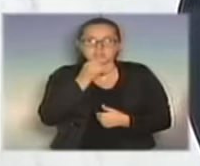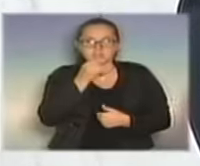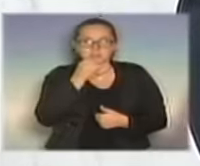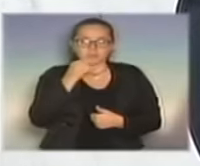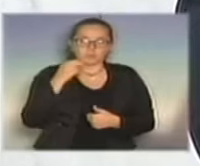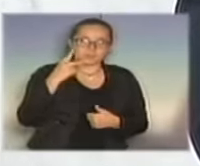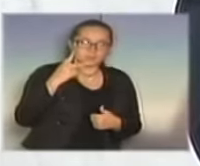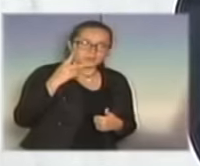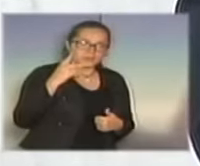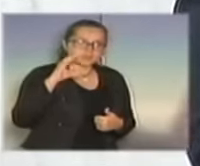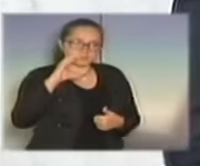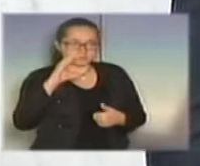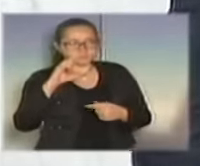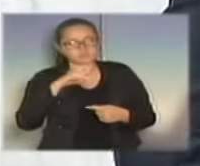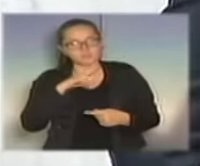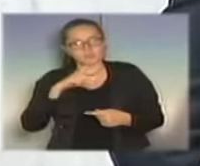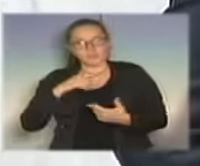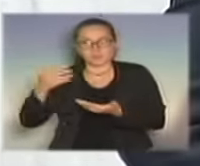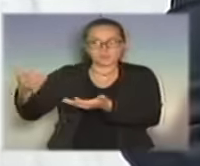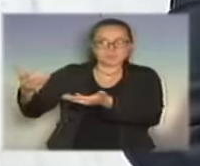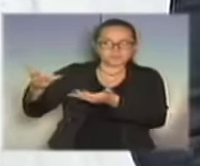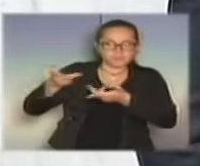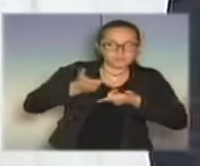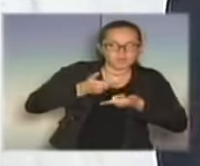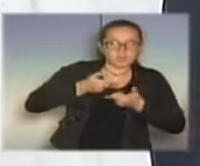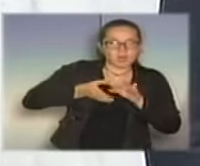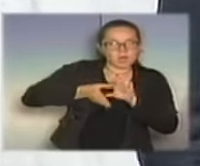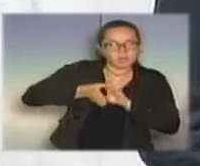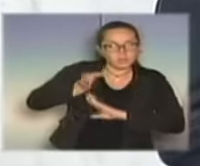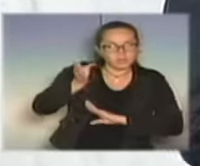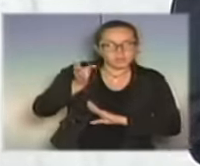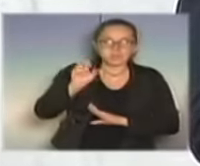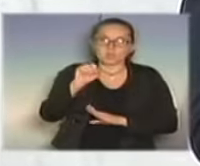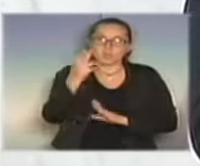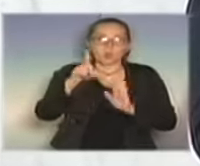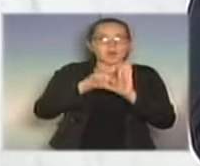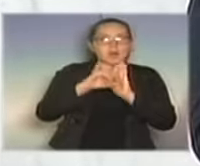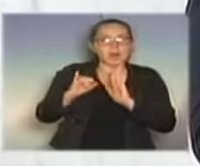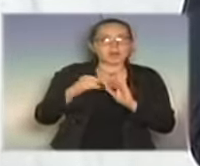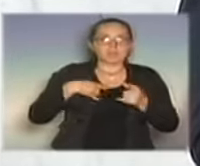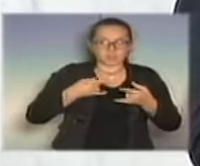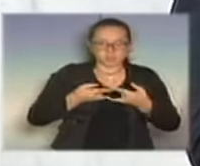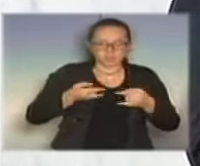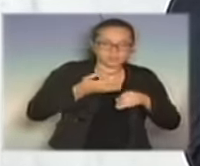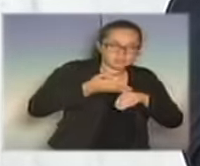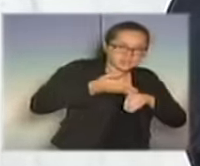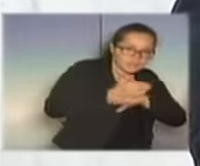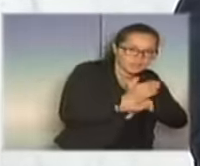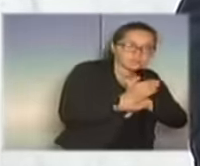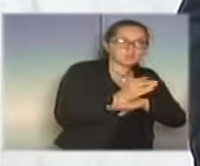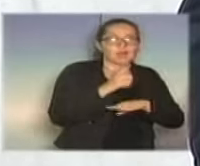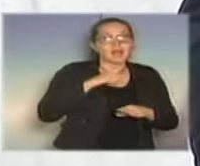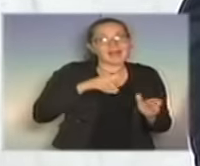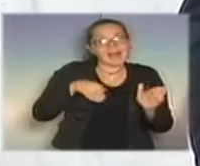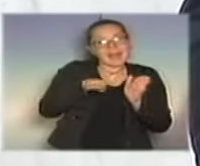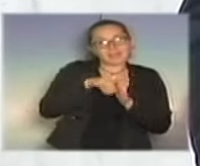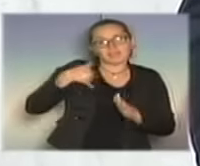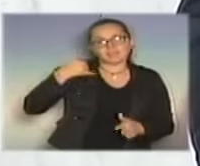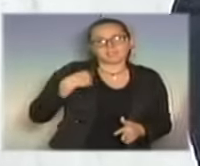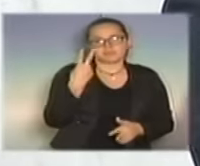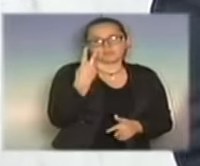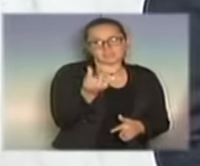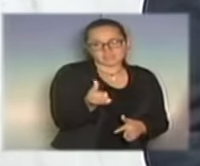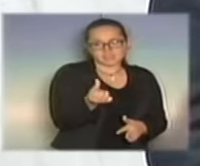veio a orientação, ou veio a lei de que o ingresso na Polícia Militar se faria até os 26 anos de idade.